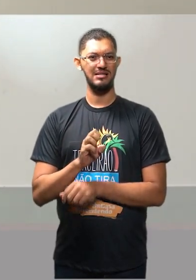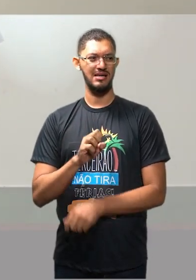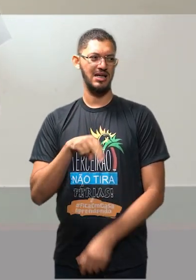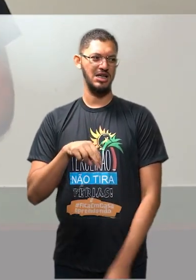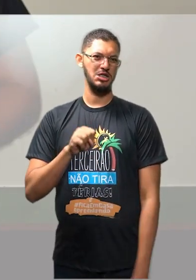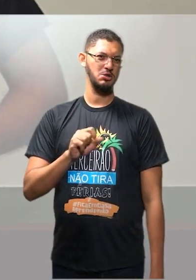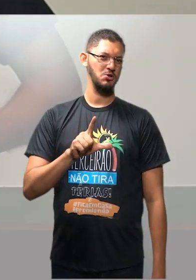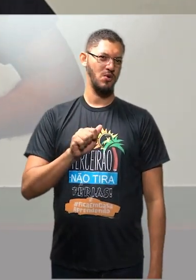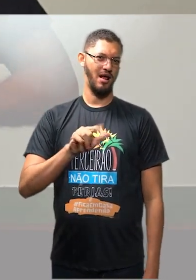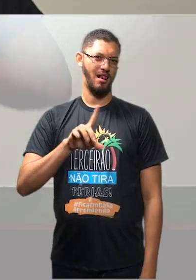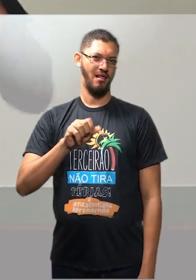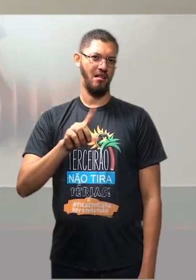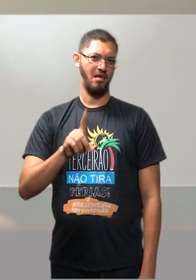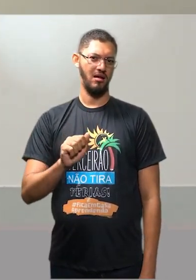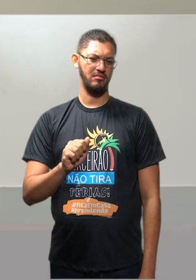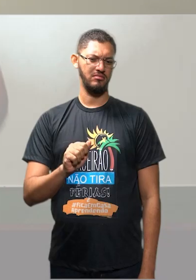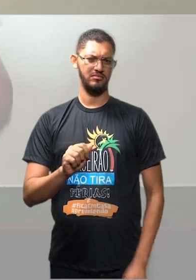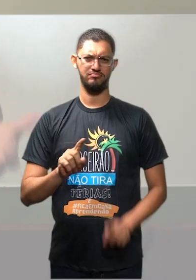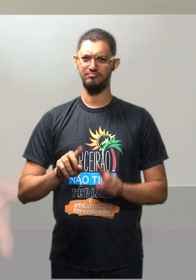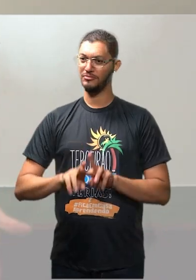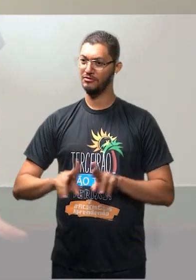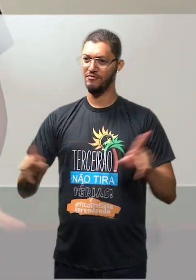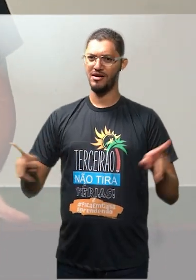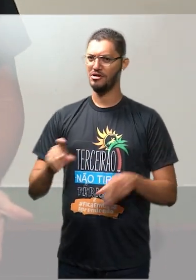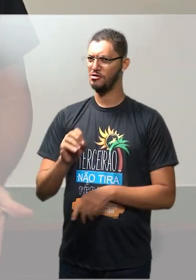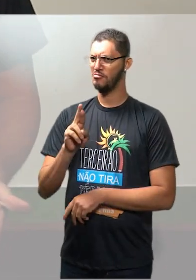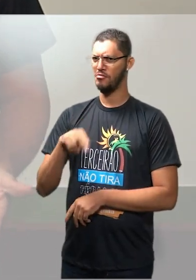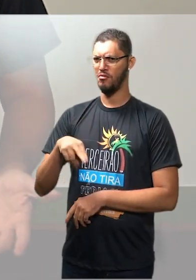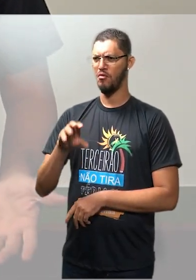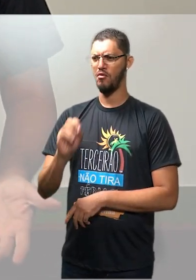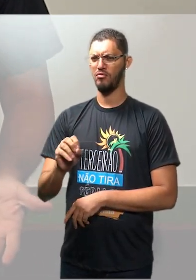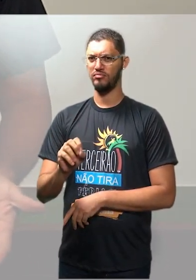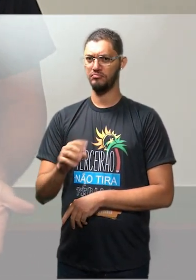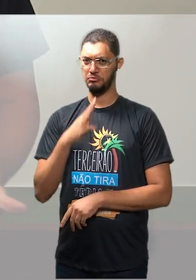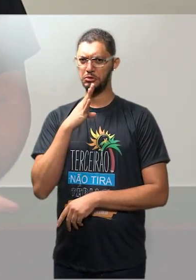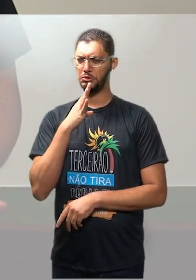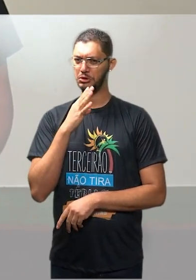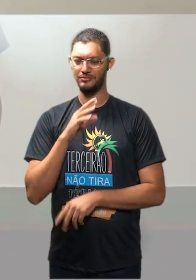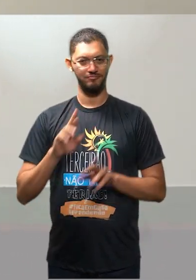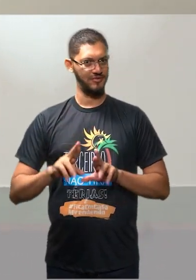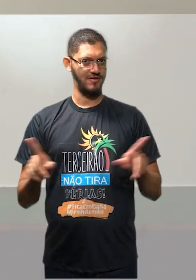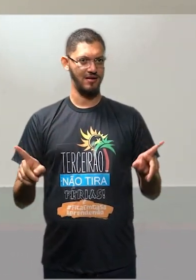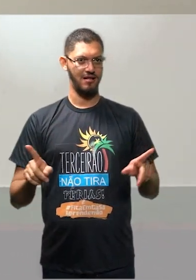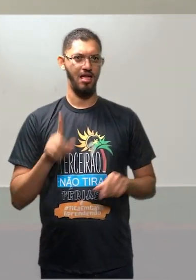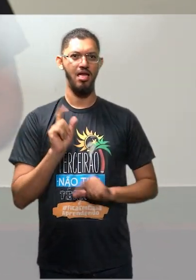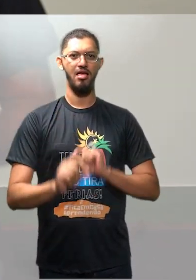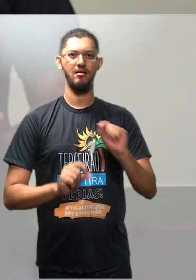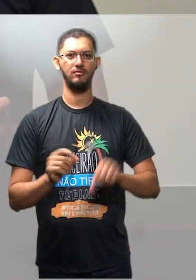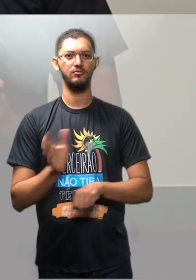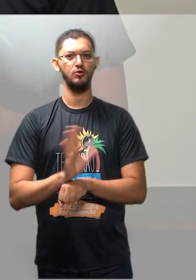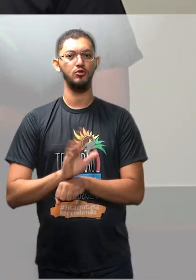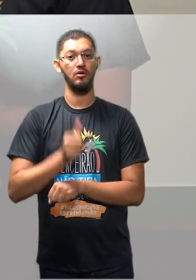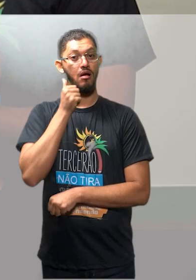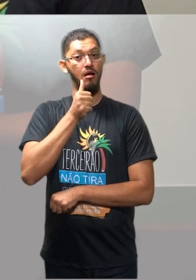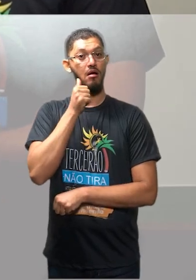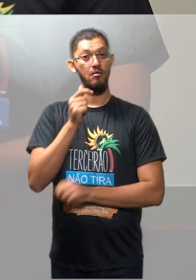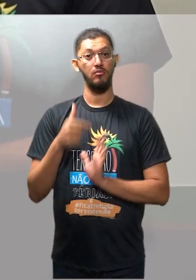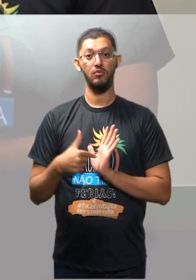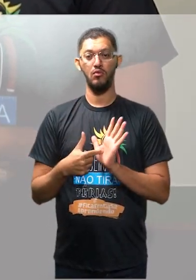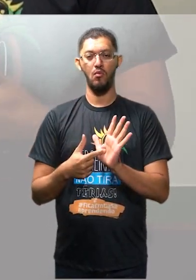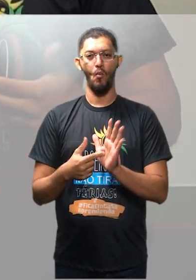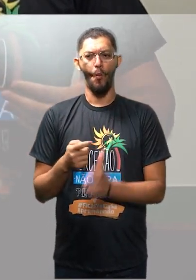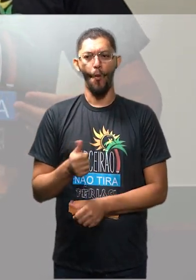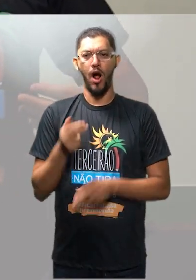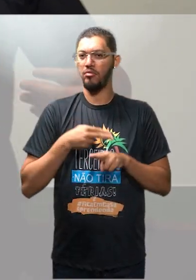Mas não eram filmes pornôs, escrachados, como muitos conhecem. Era o filme onde a mulher, ela aparecia meio